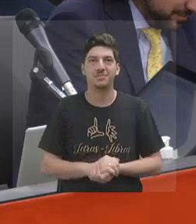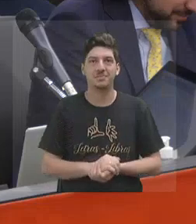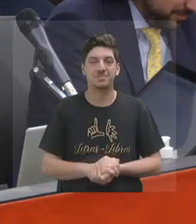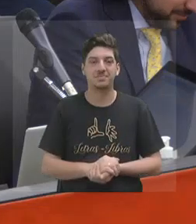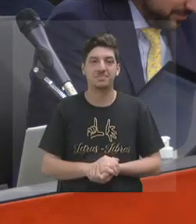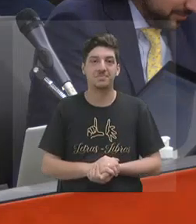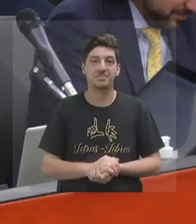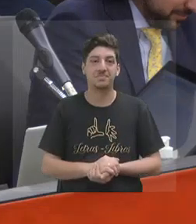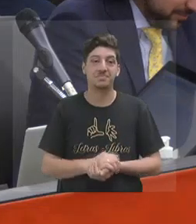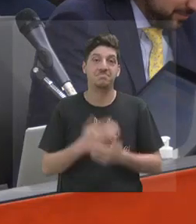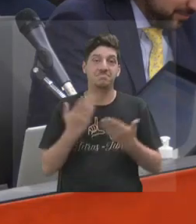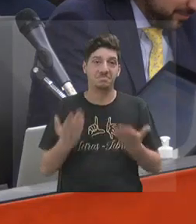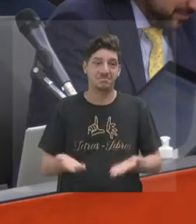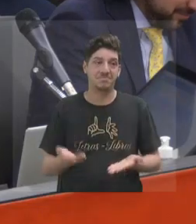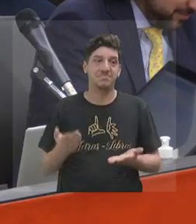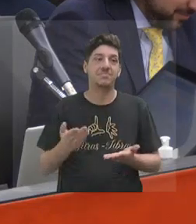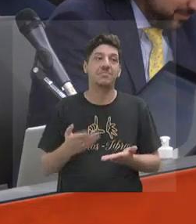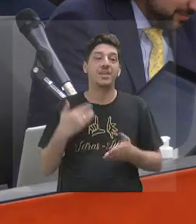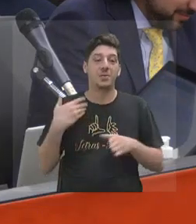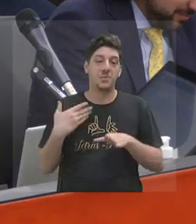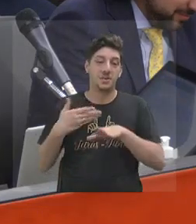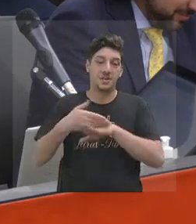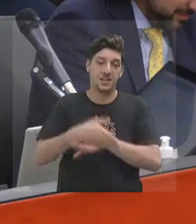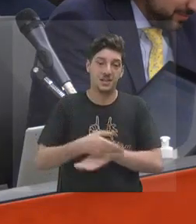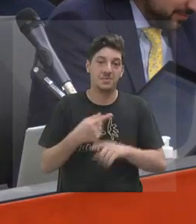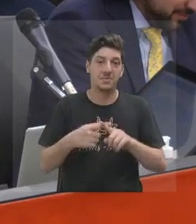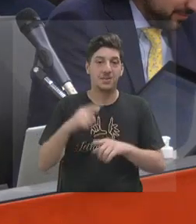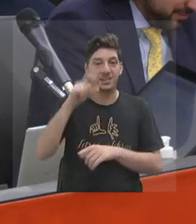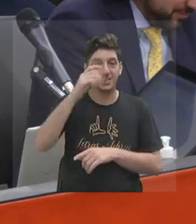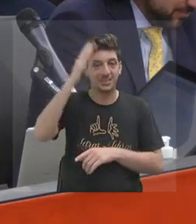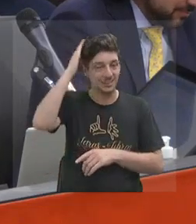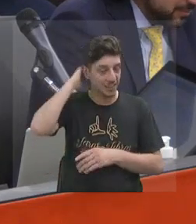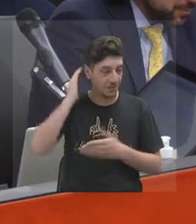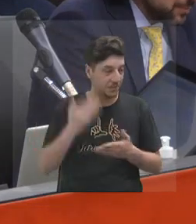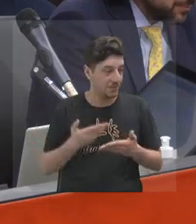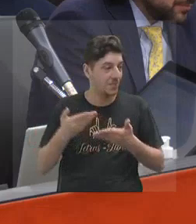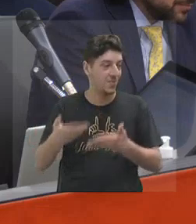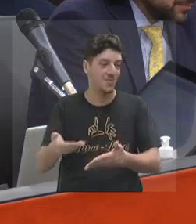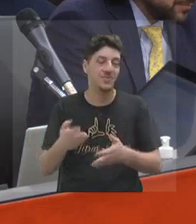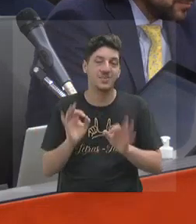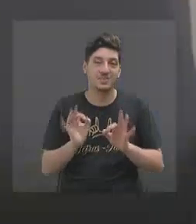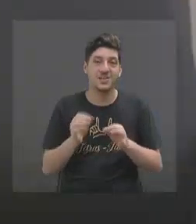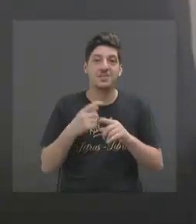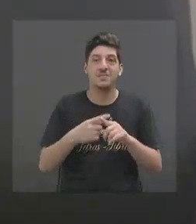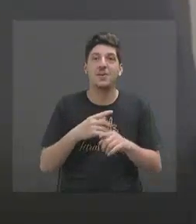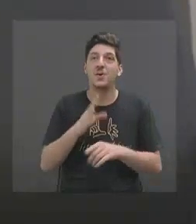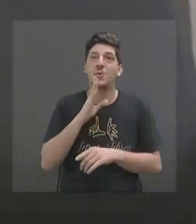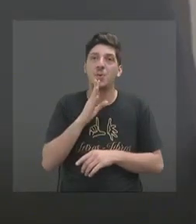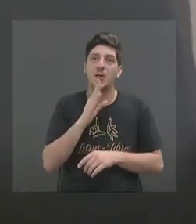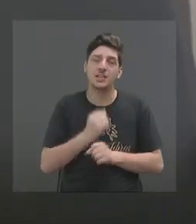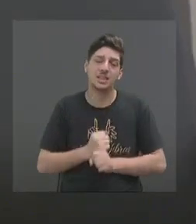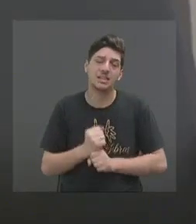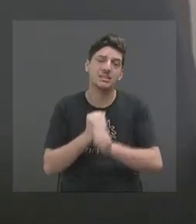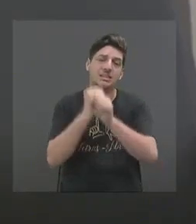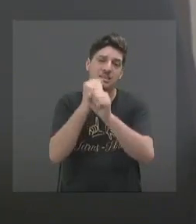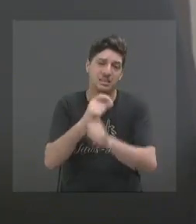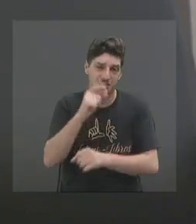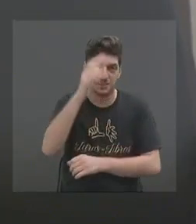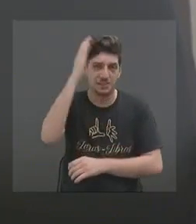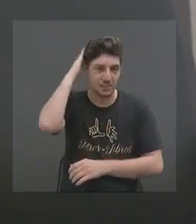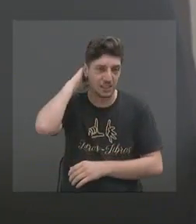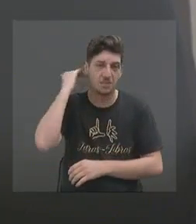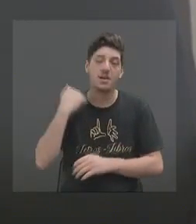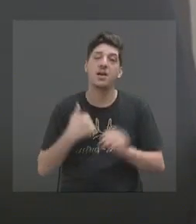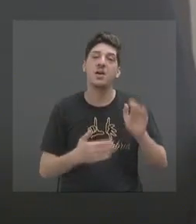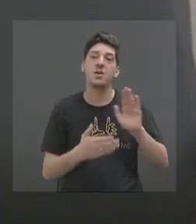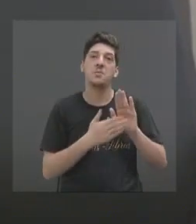entrei a convite do governador exatamente porque eu conheço ele muito e fui eu que propus para ele